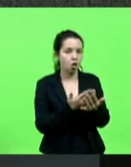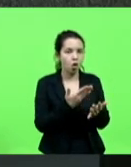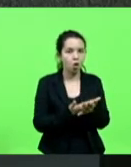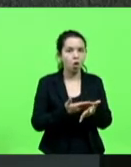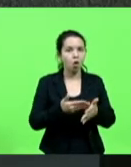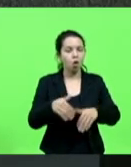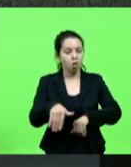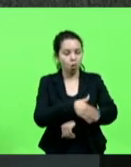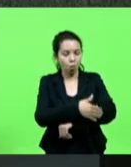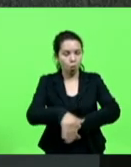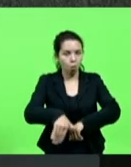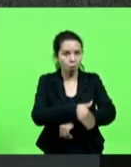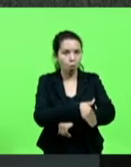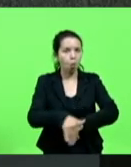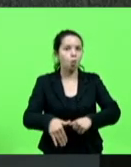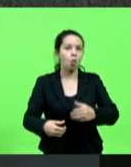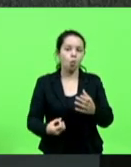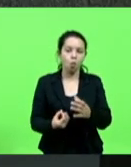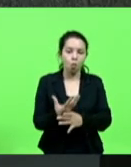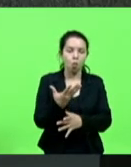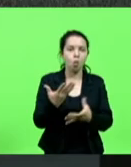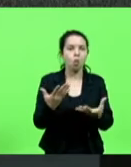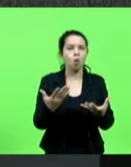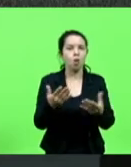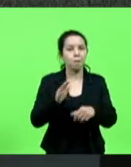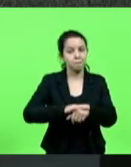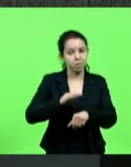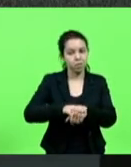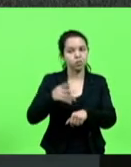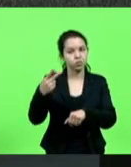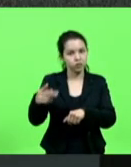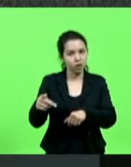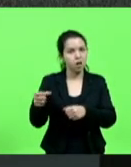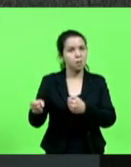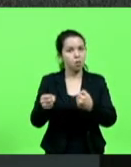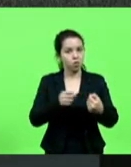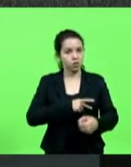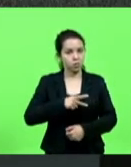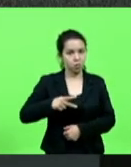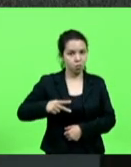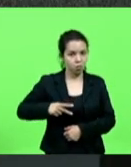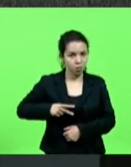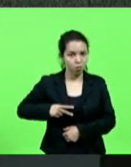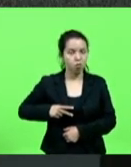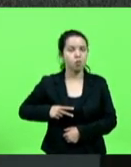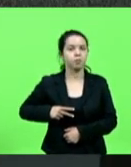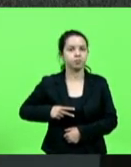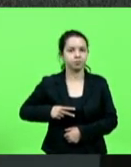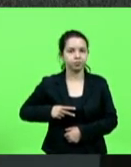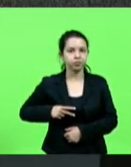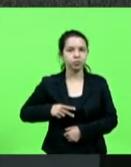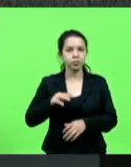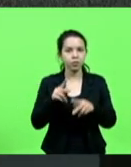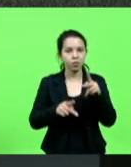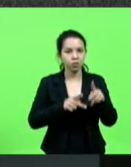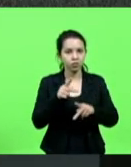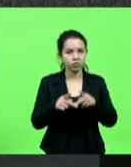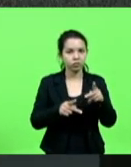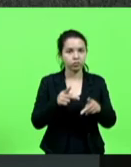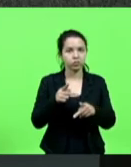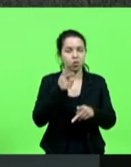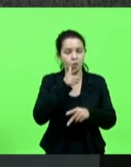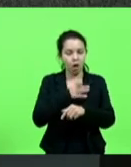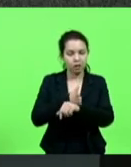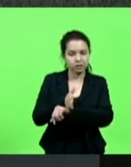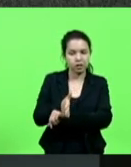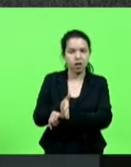incumbência do poder público até para poder fazer com que a população tenha acesso tanto aos investimentos públicos quanto